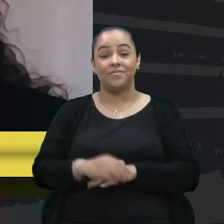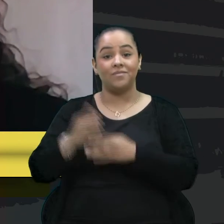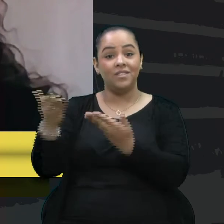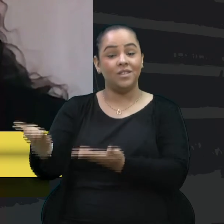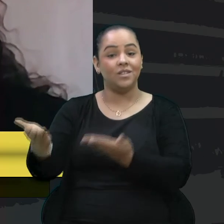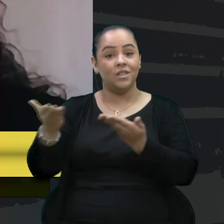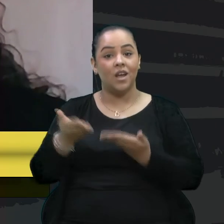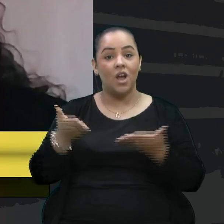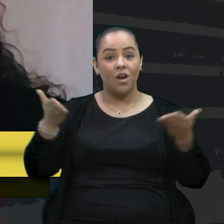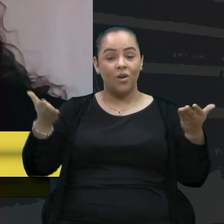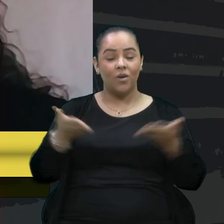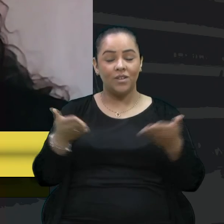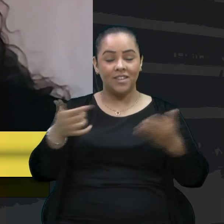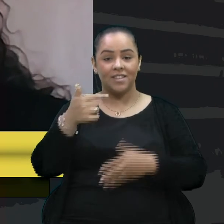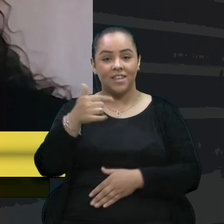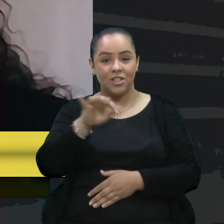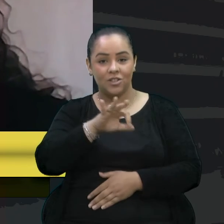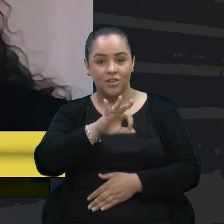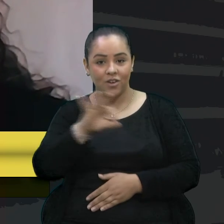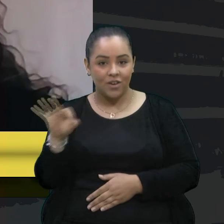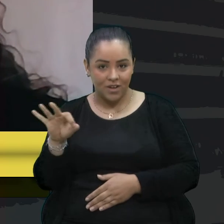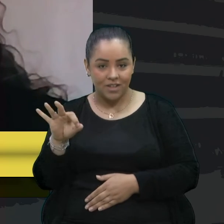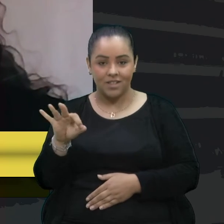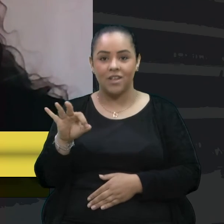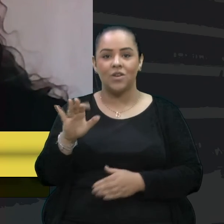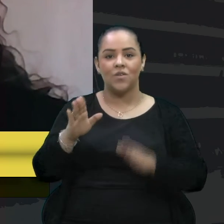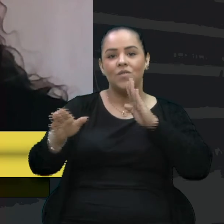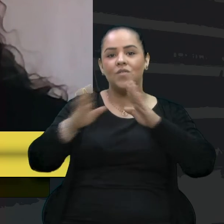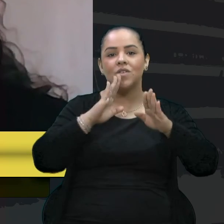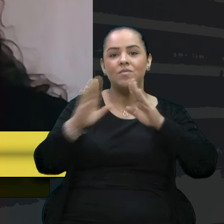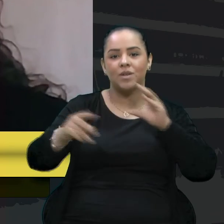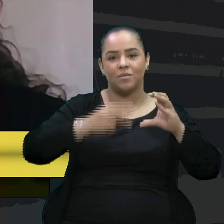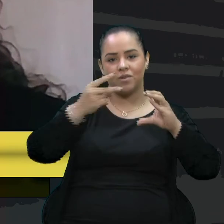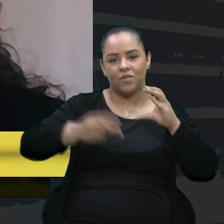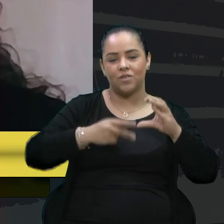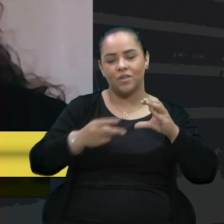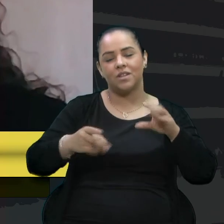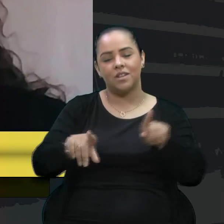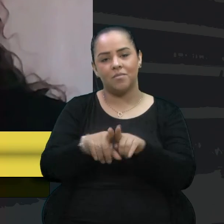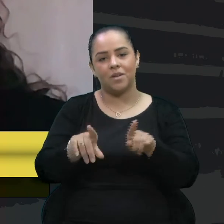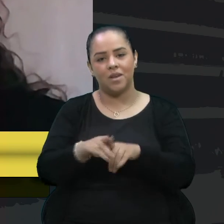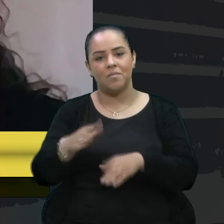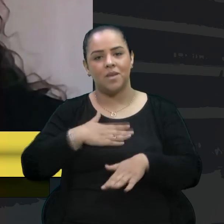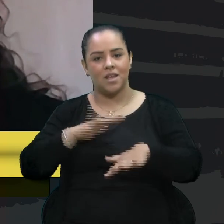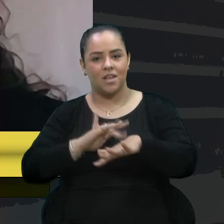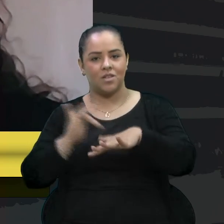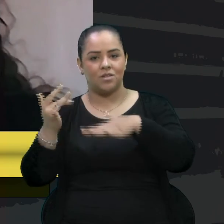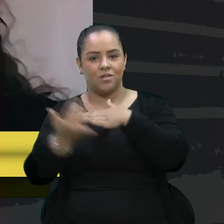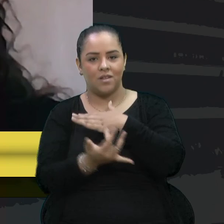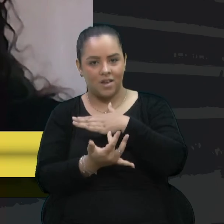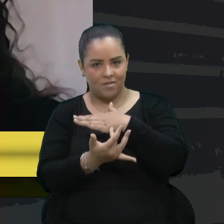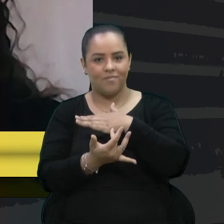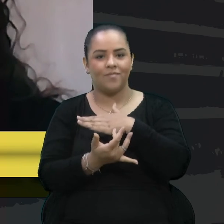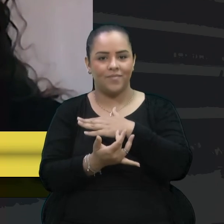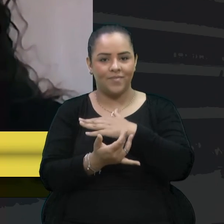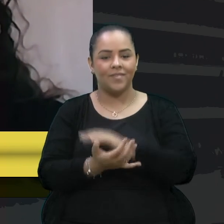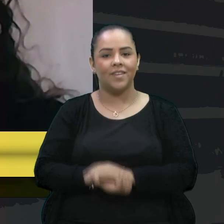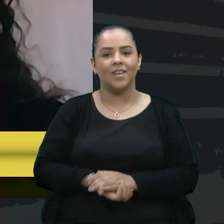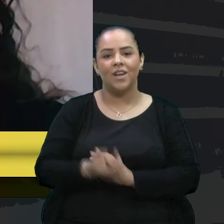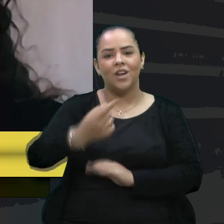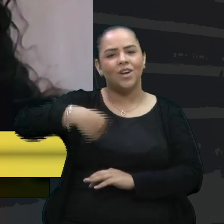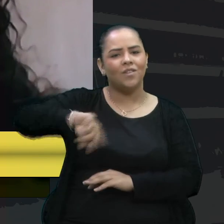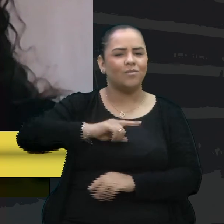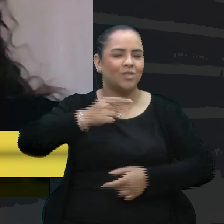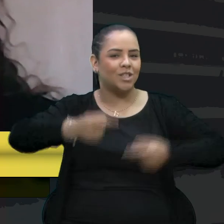hoje às 19 horas através do Facebook da Câmara Caxias e também através da minha rede social. Vamos debater a